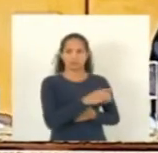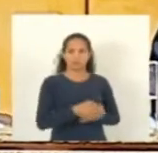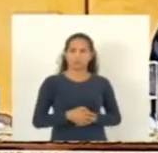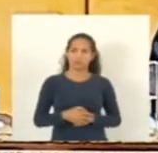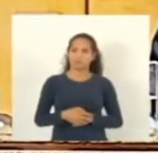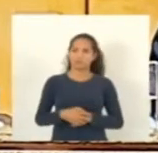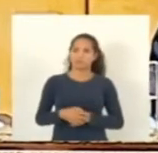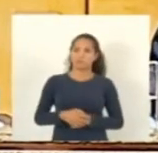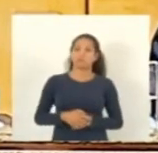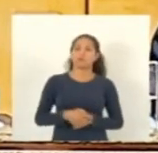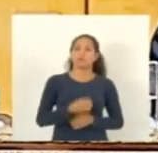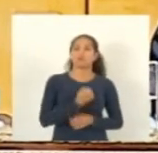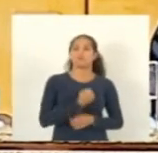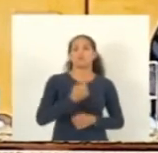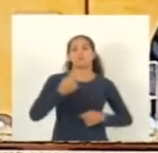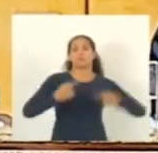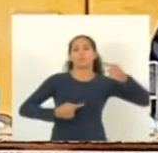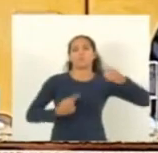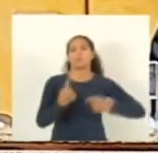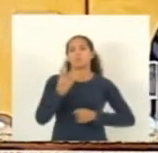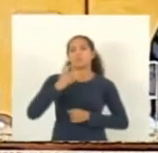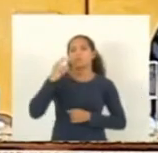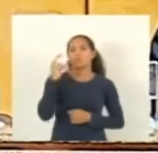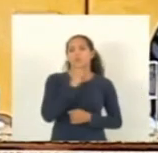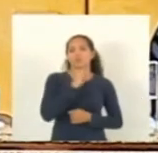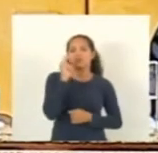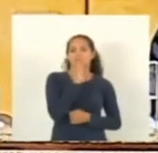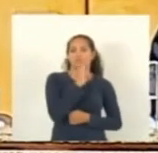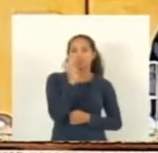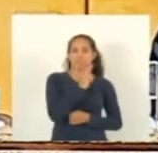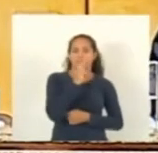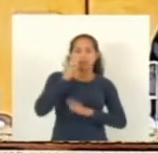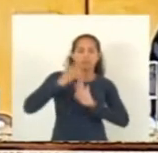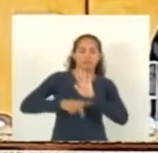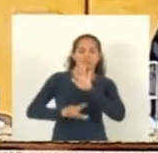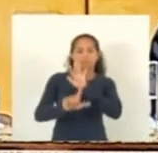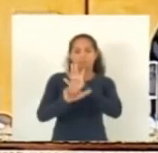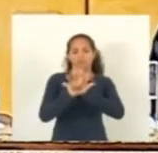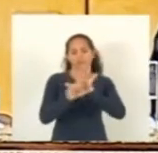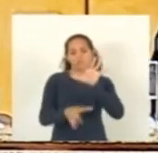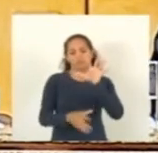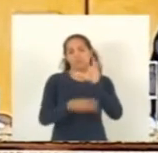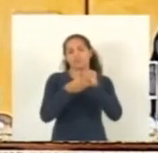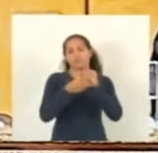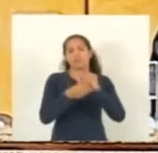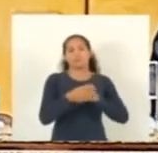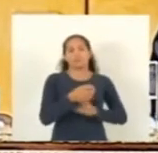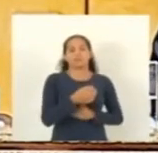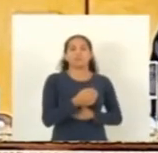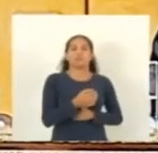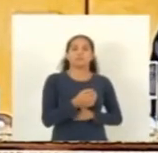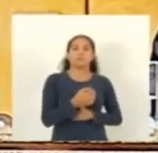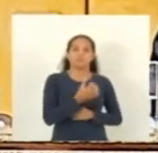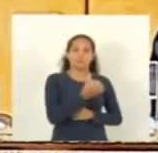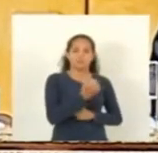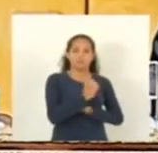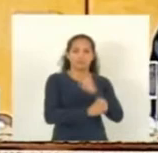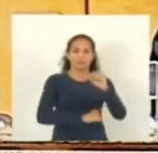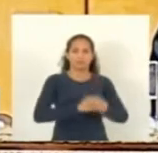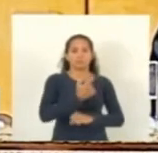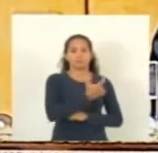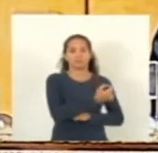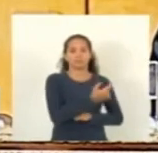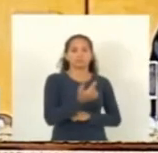número 3, discussão única em regime de urgência do projeto de lei complementar 6 de 2022 do deputado Sérgio